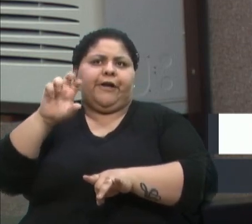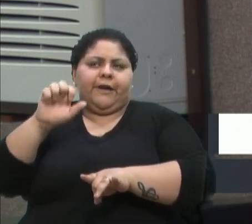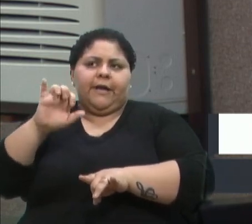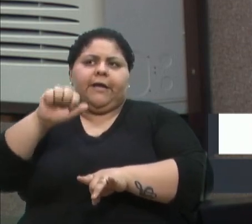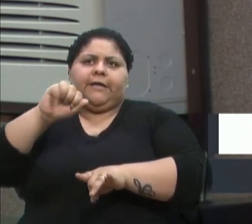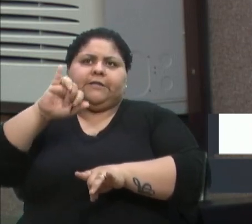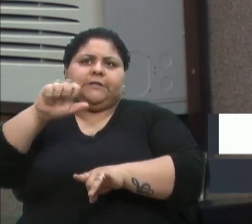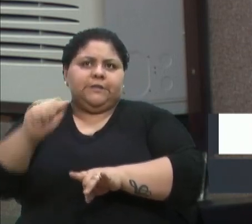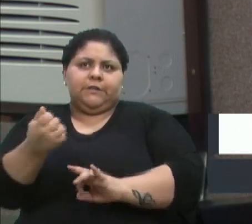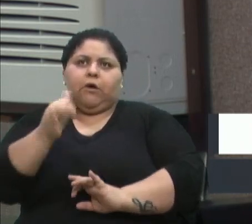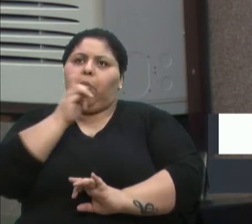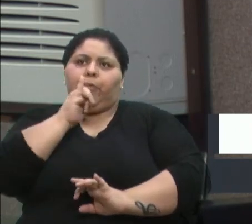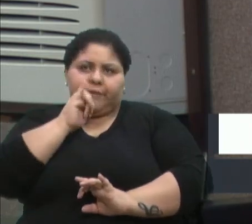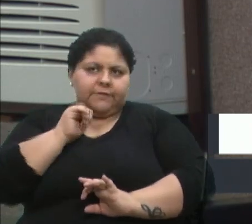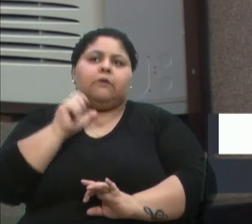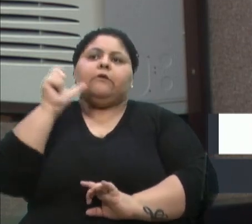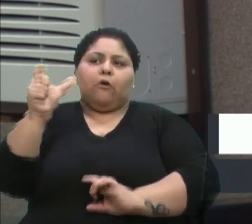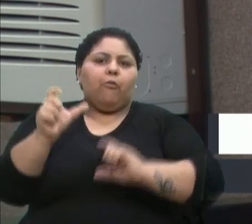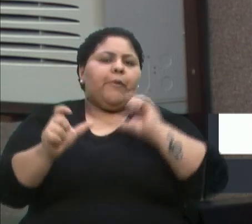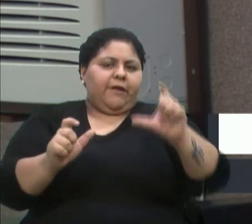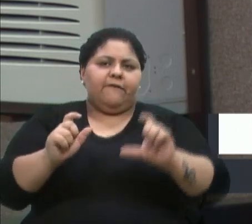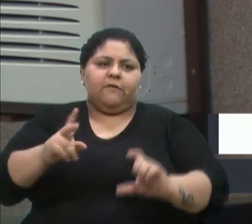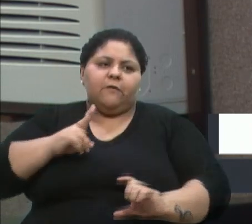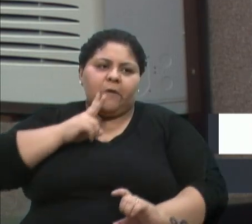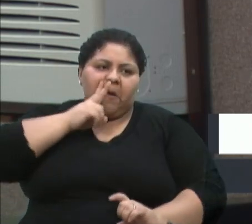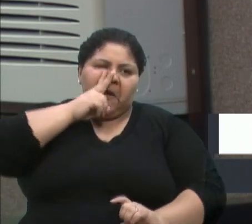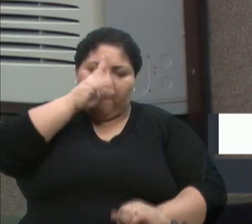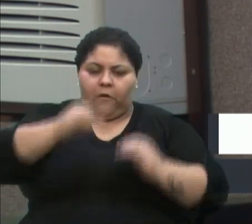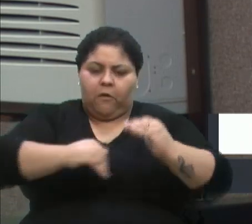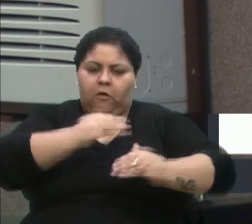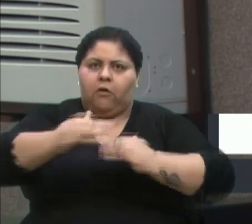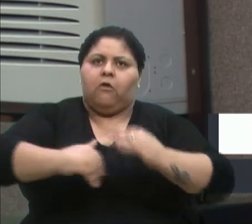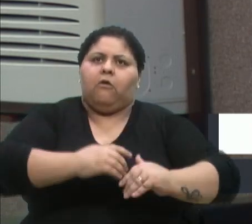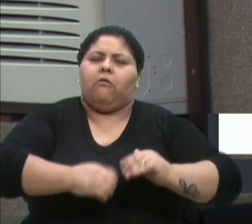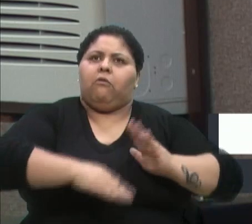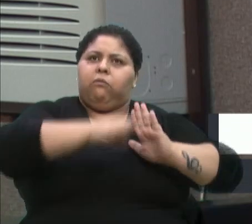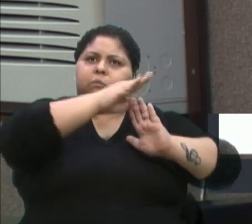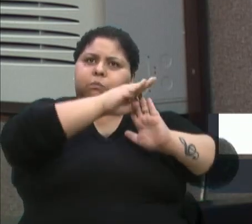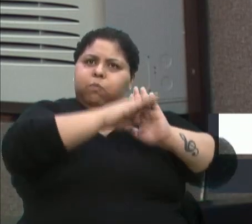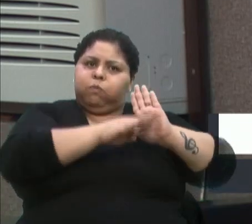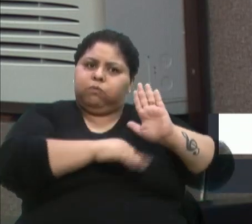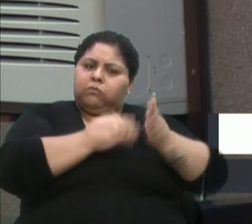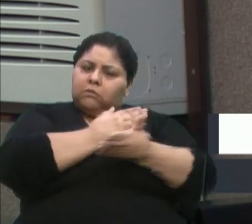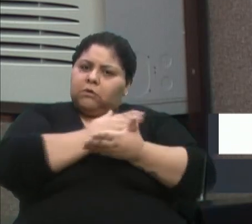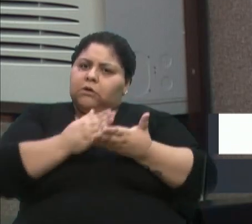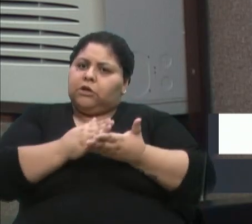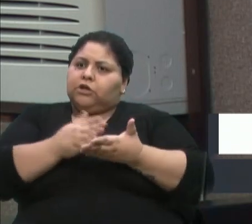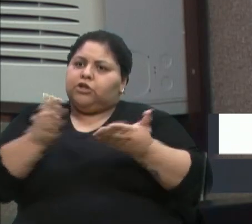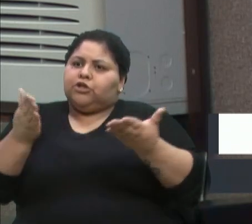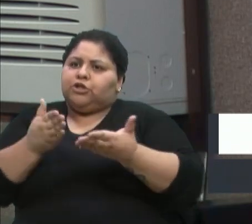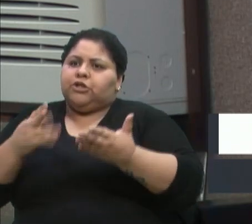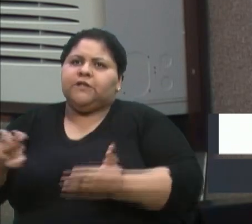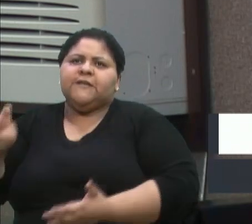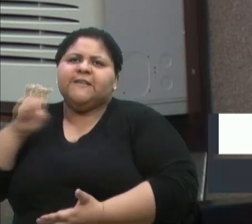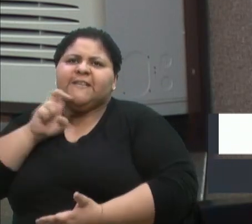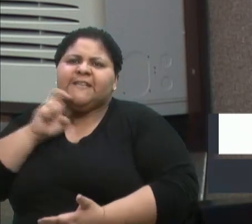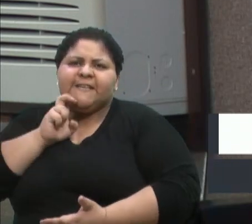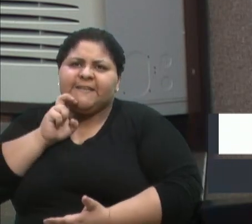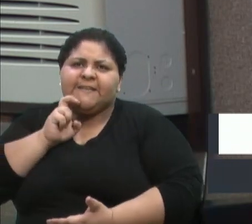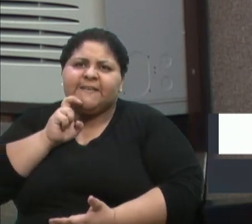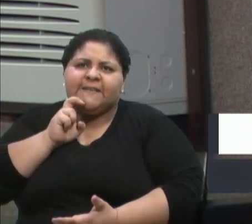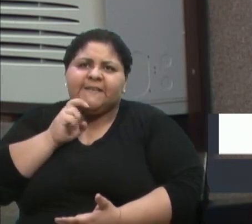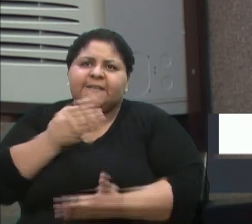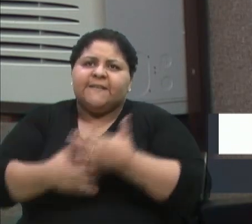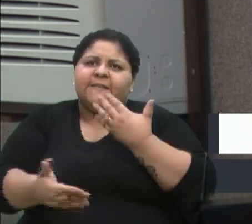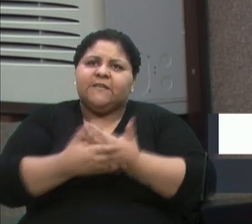são palavras realmente fortes quando um programa está começando agora já na quinta-feira. Então, todos têm tempo